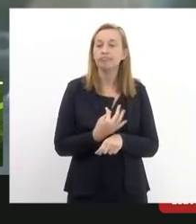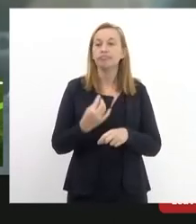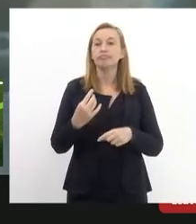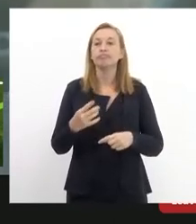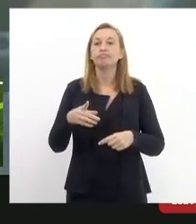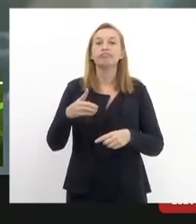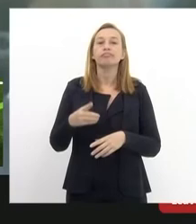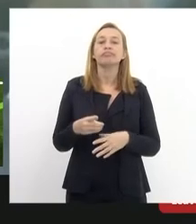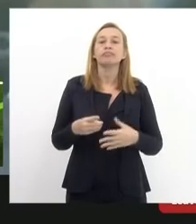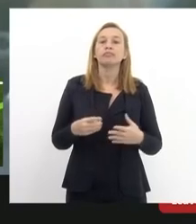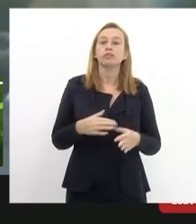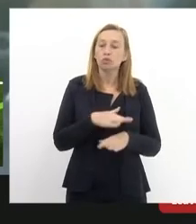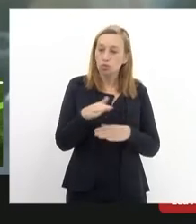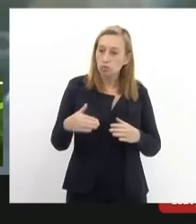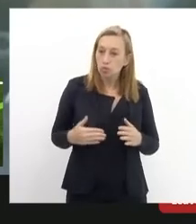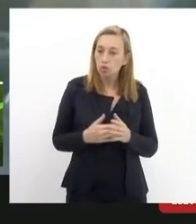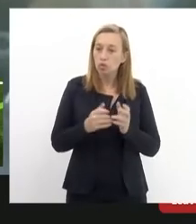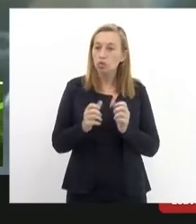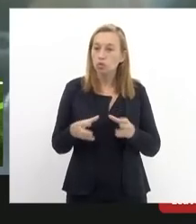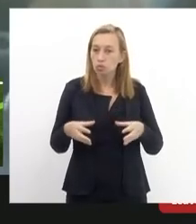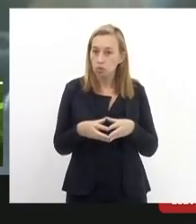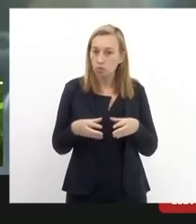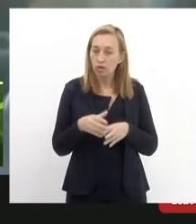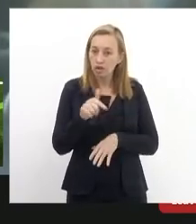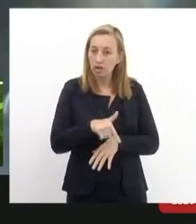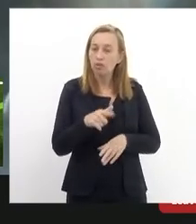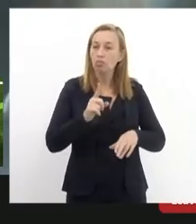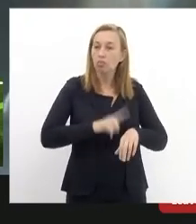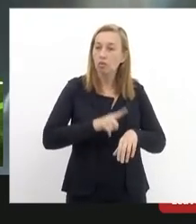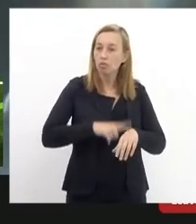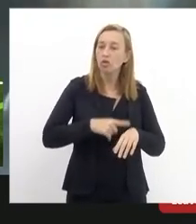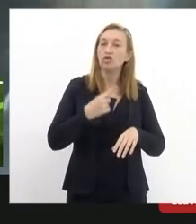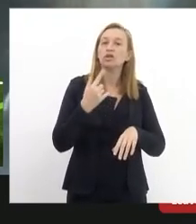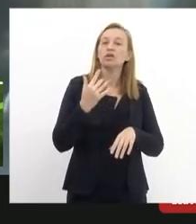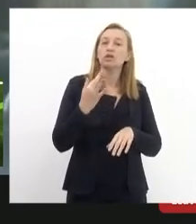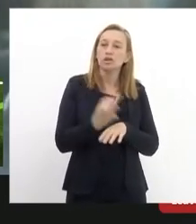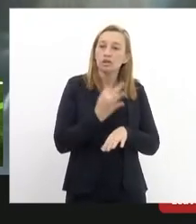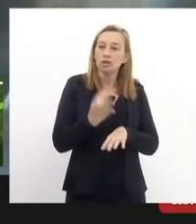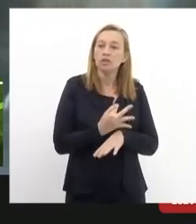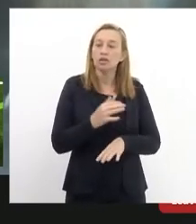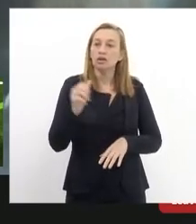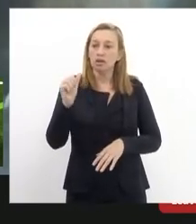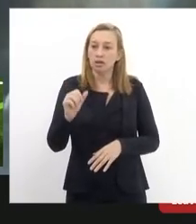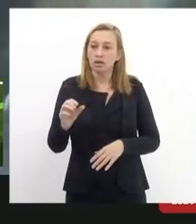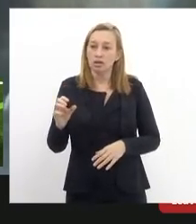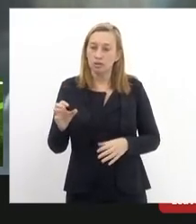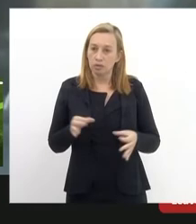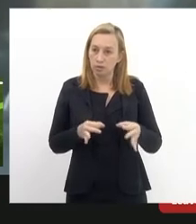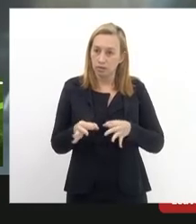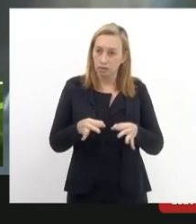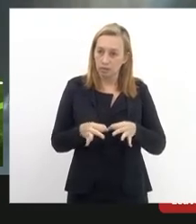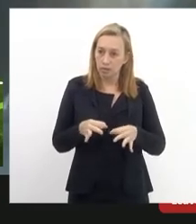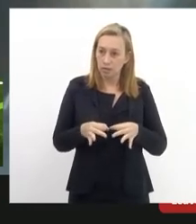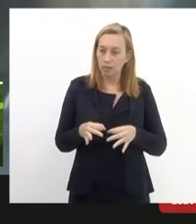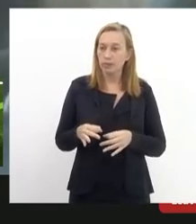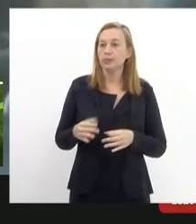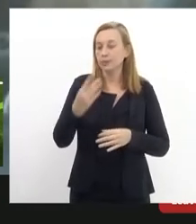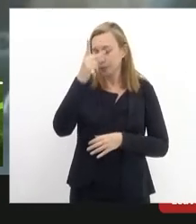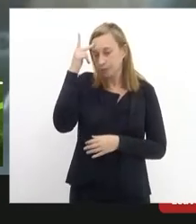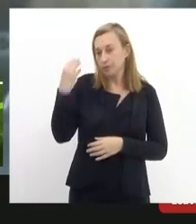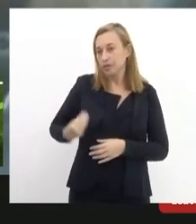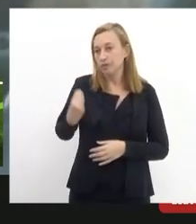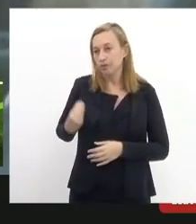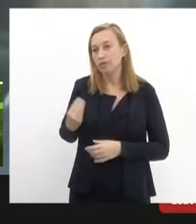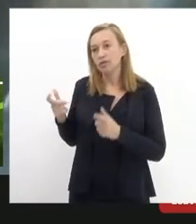comprometidos é um momento de resistência das organizações dos moradores é disso que a gente está falando